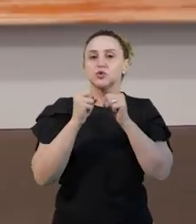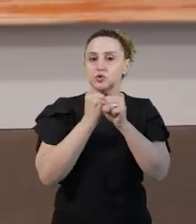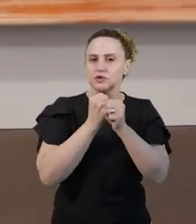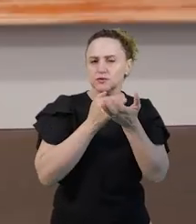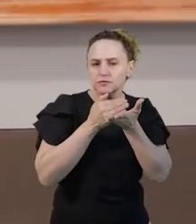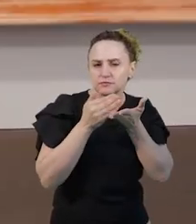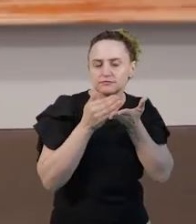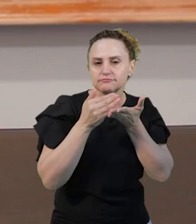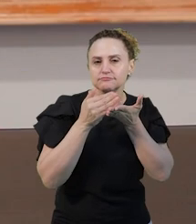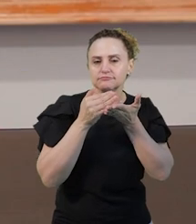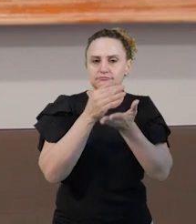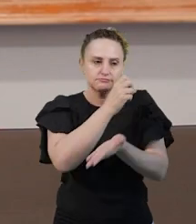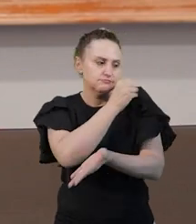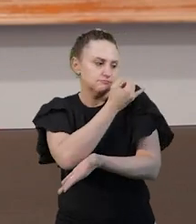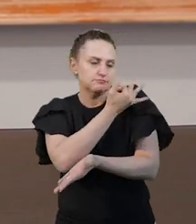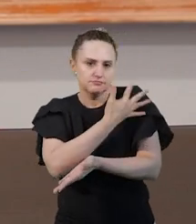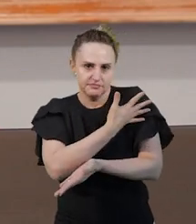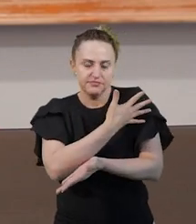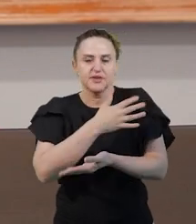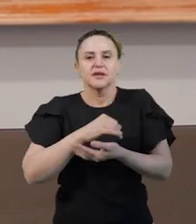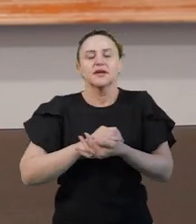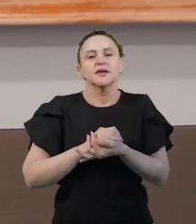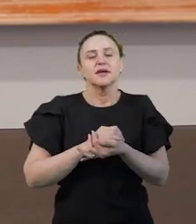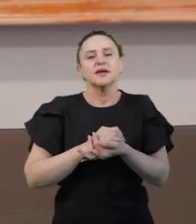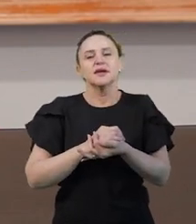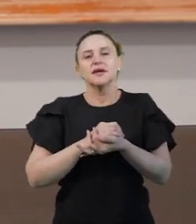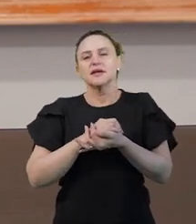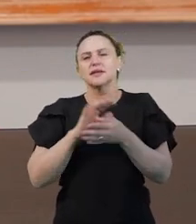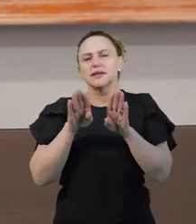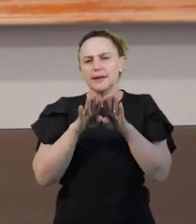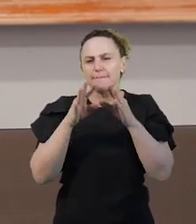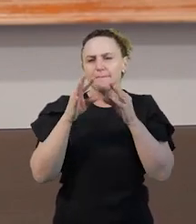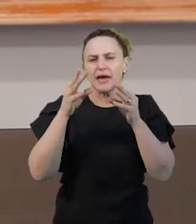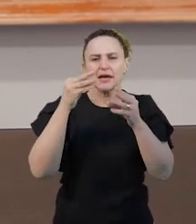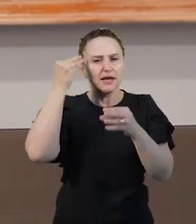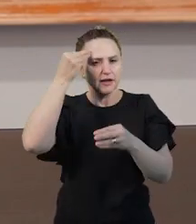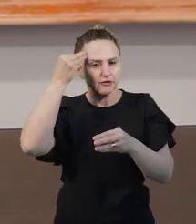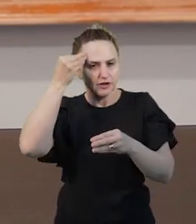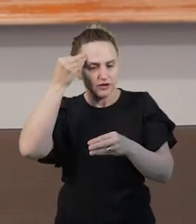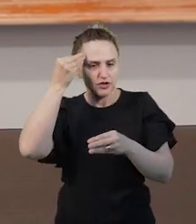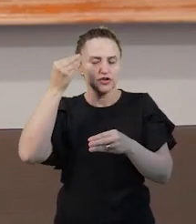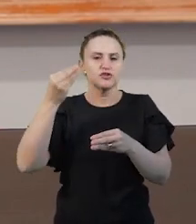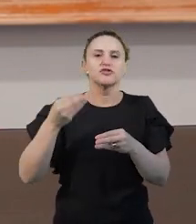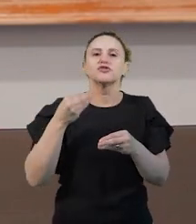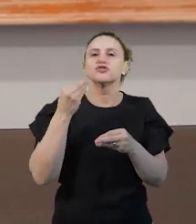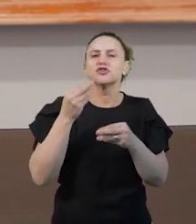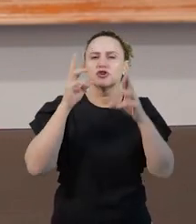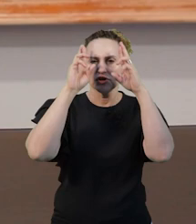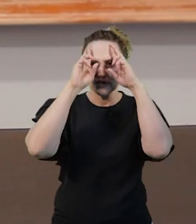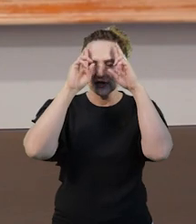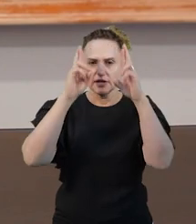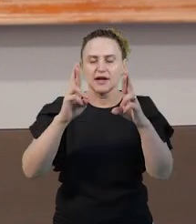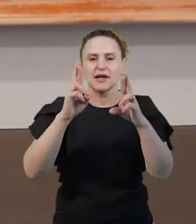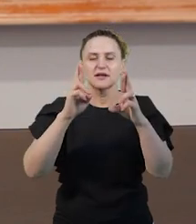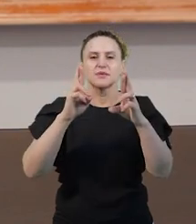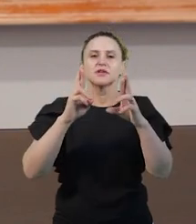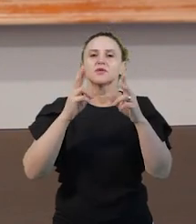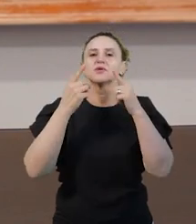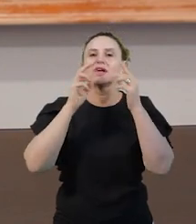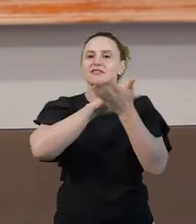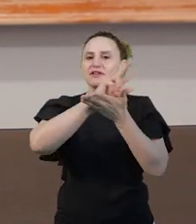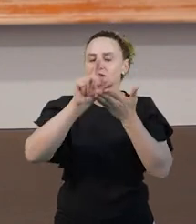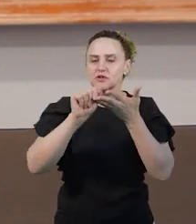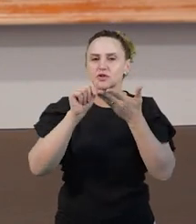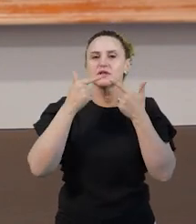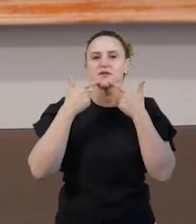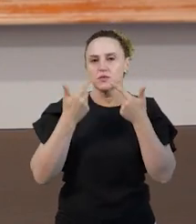refletir sobre a necessidade de incluir as experiências e vivências das crianças, respeitando suas variações linguísticas,